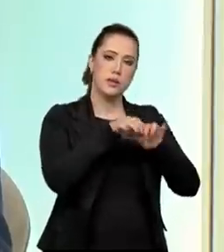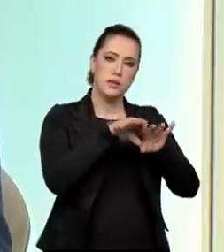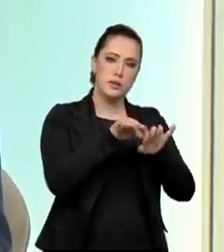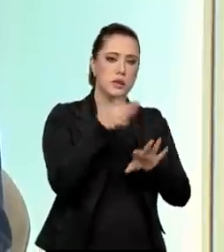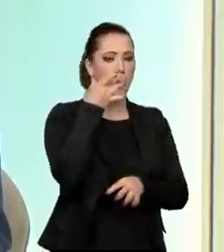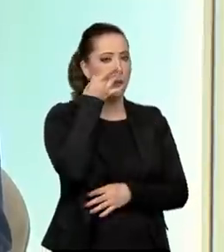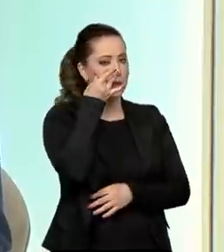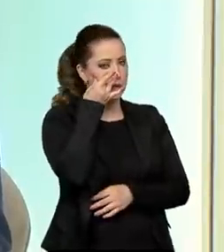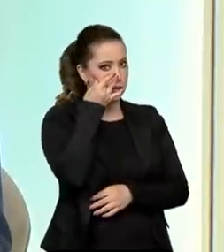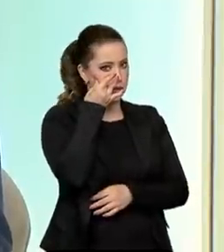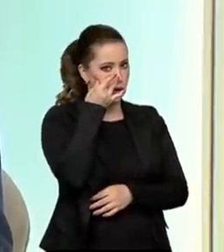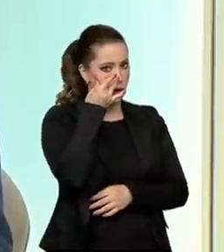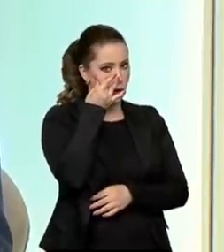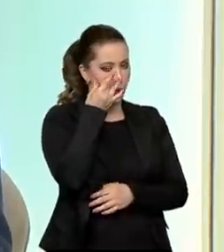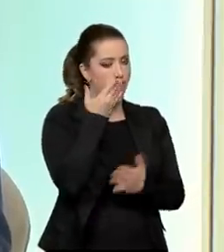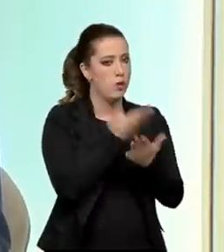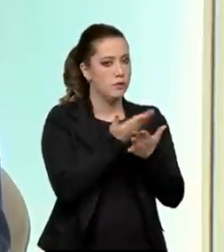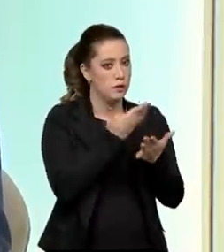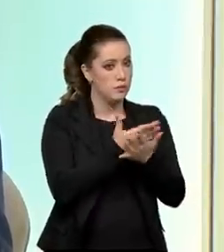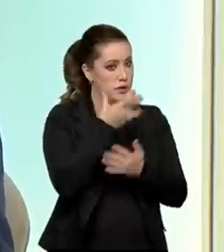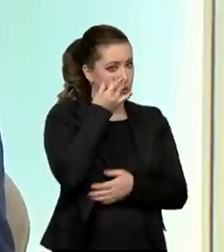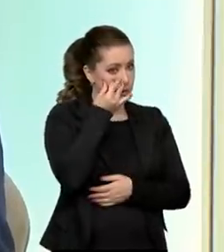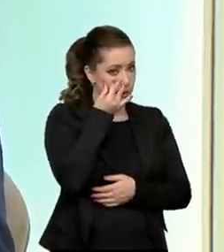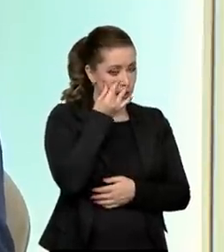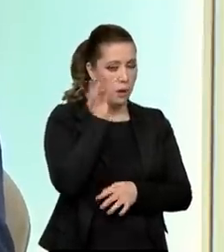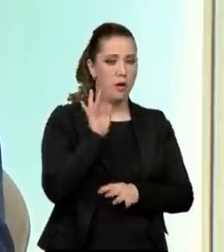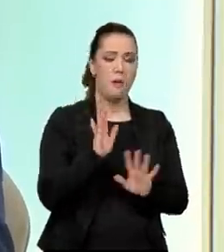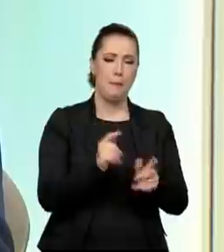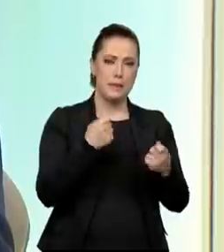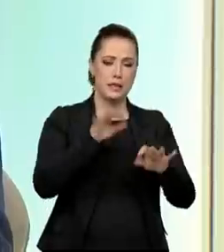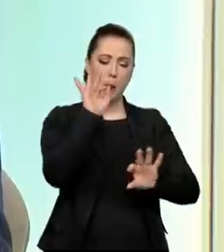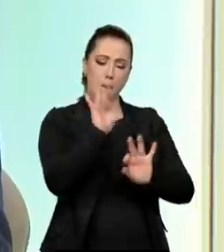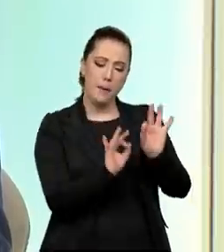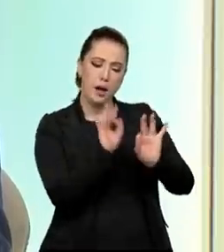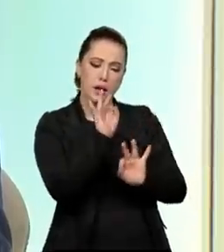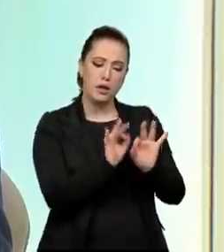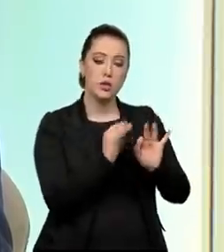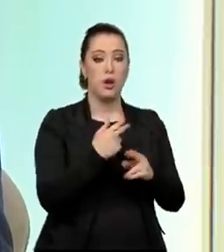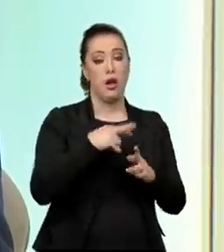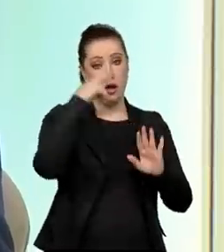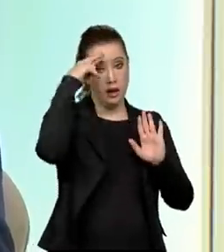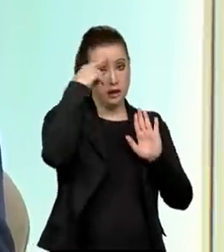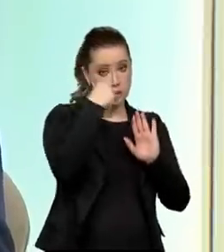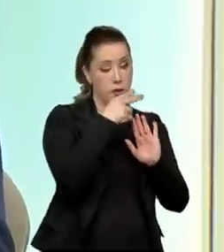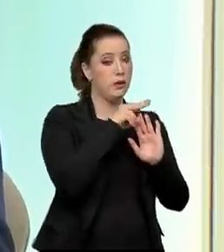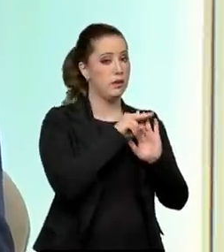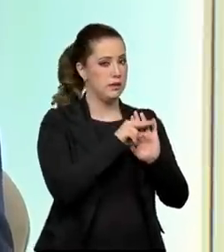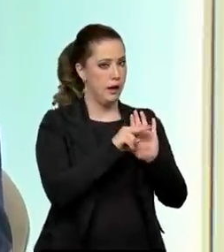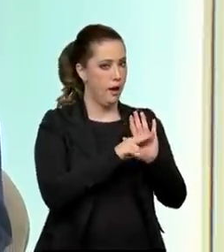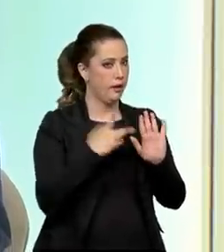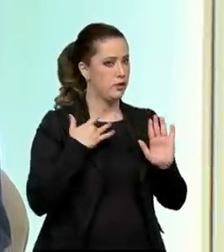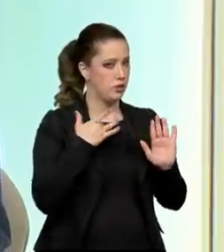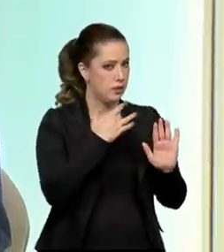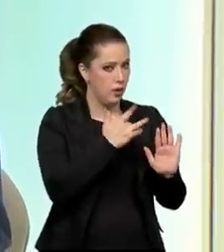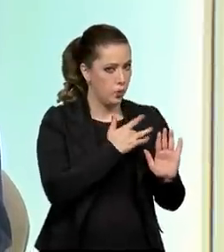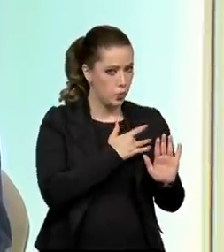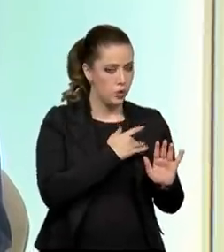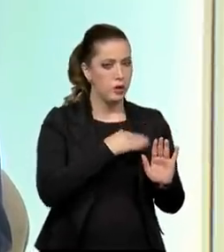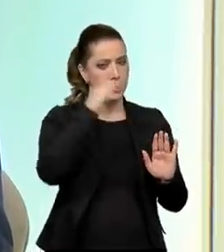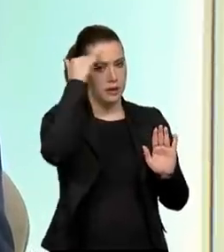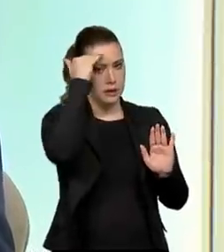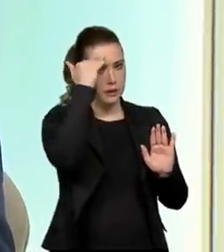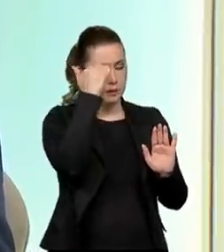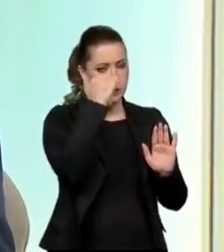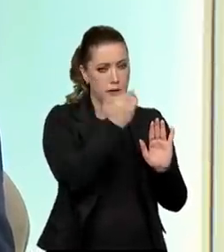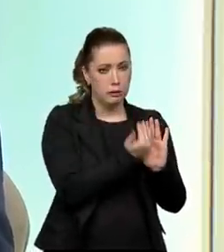presencial de uma forma planejada, escalonada, respeitando os protocolos de saúde, respeitando as